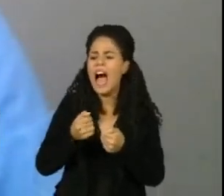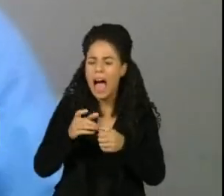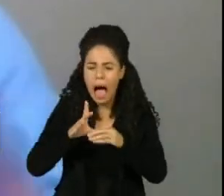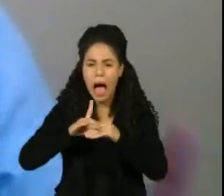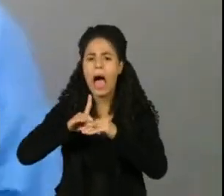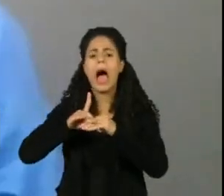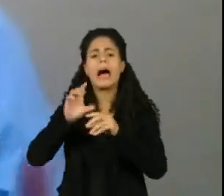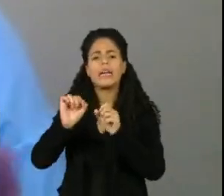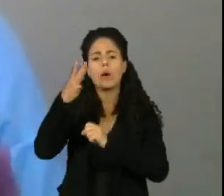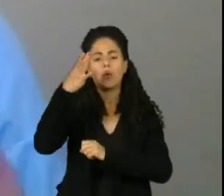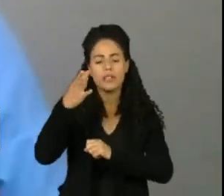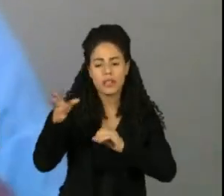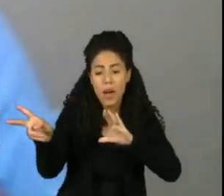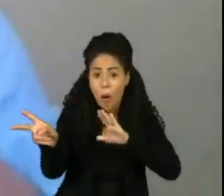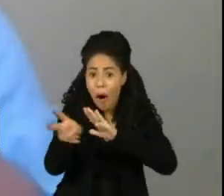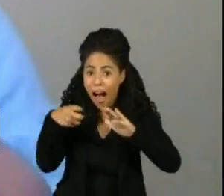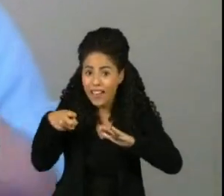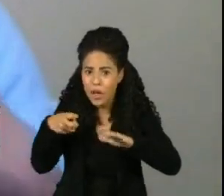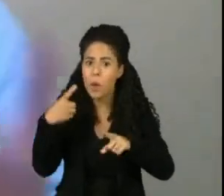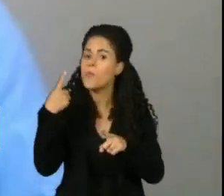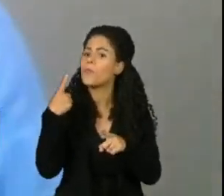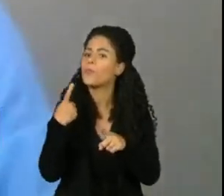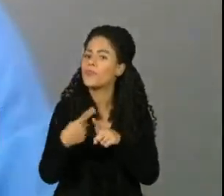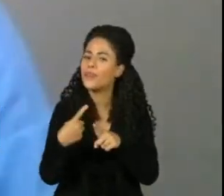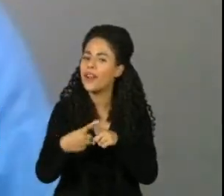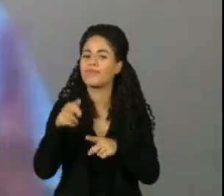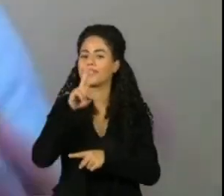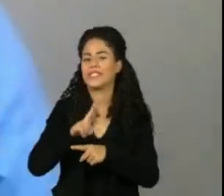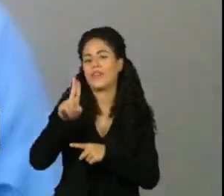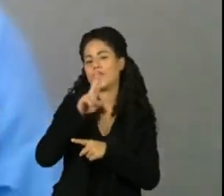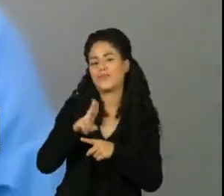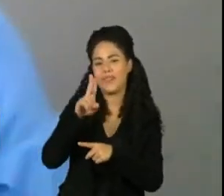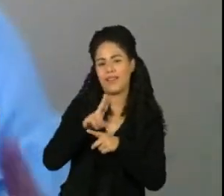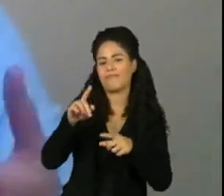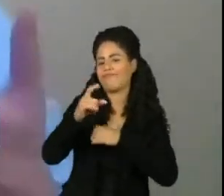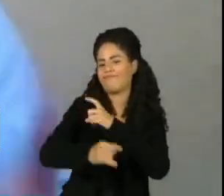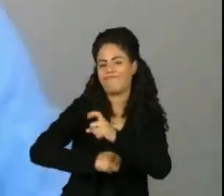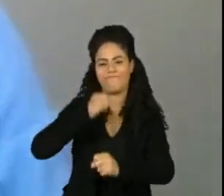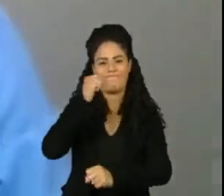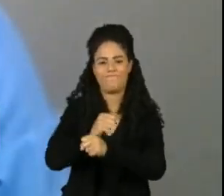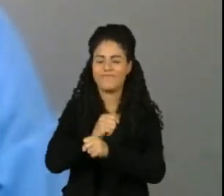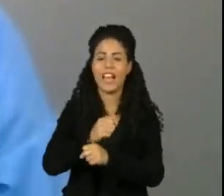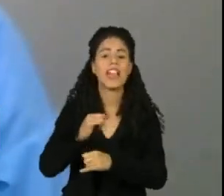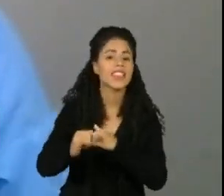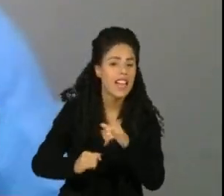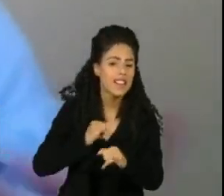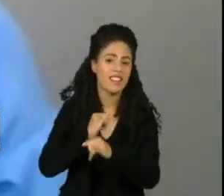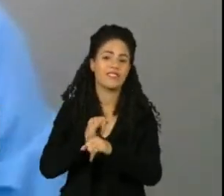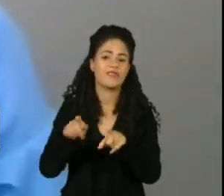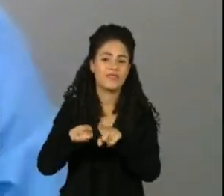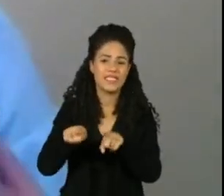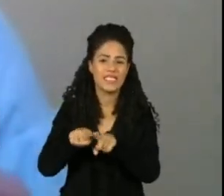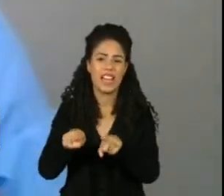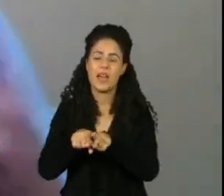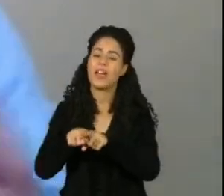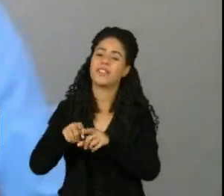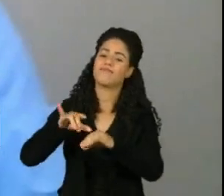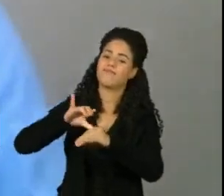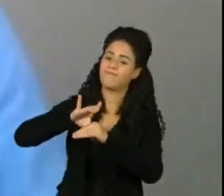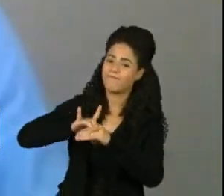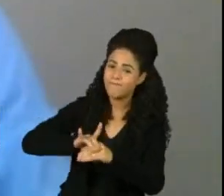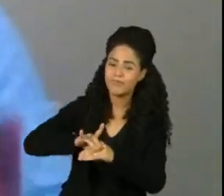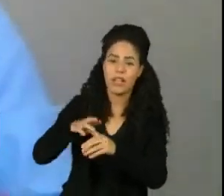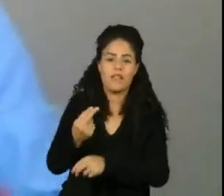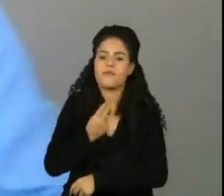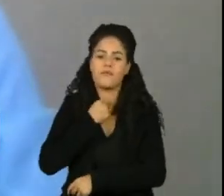nesses lugares que são abertos. Ou seja, você não transacione questões financeiras, questões importantes, em Wi-Fis públicos que você não tem